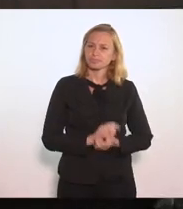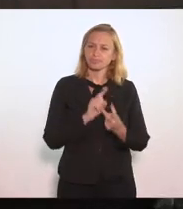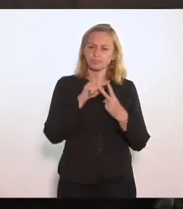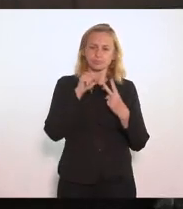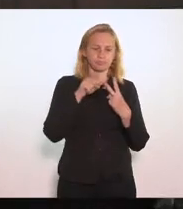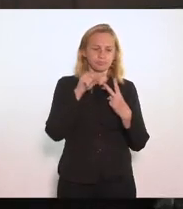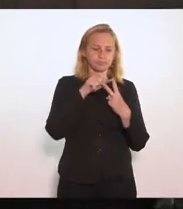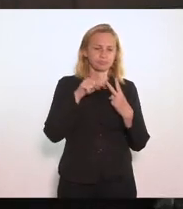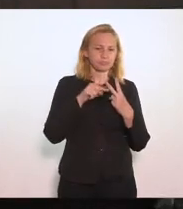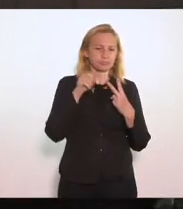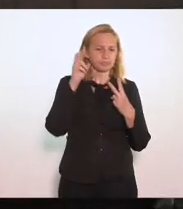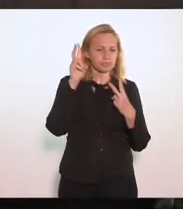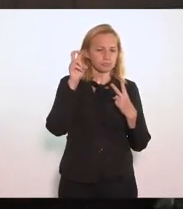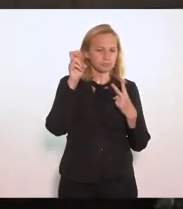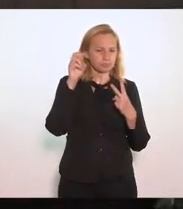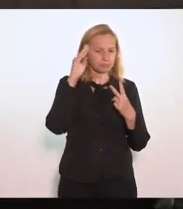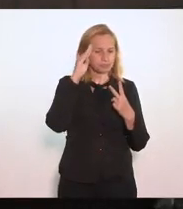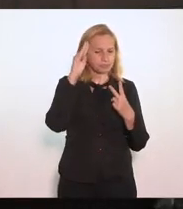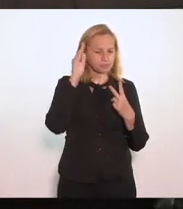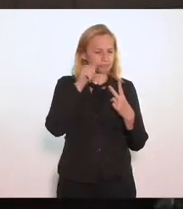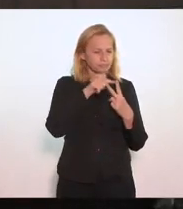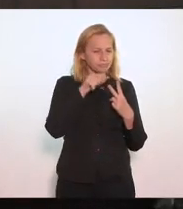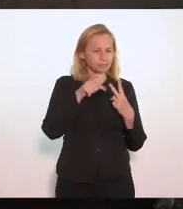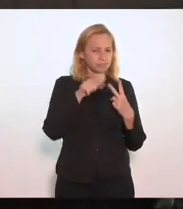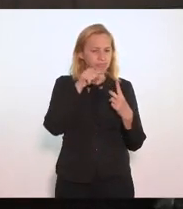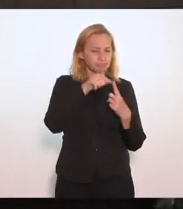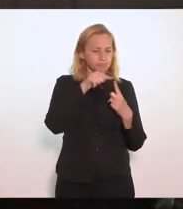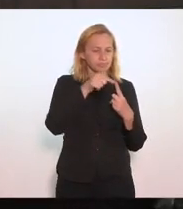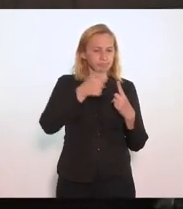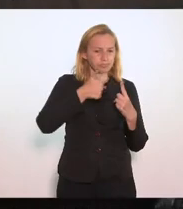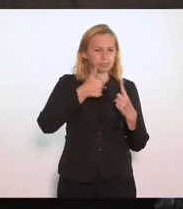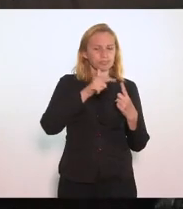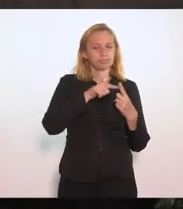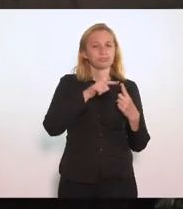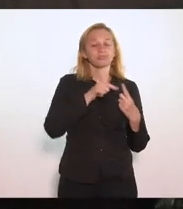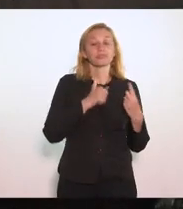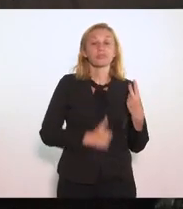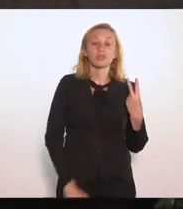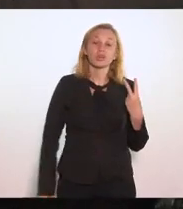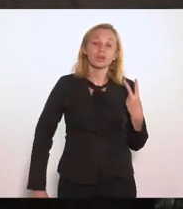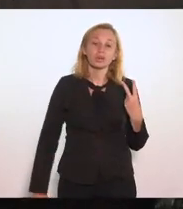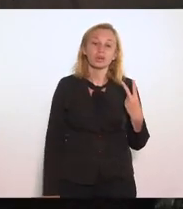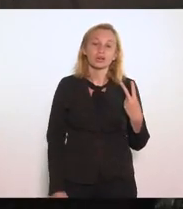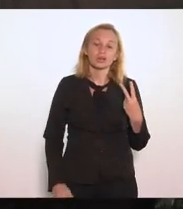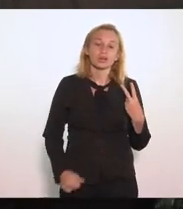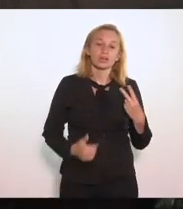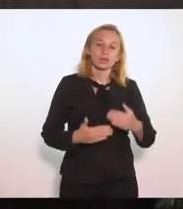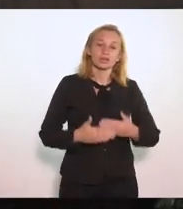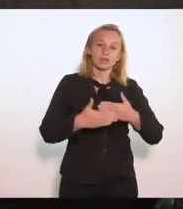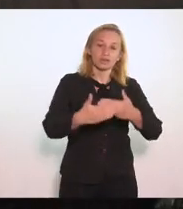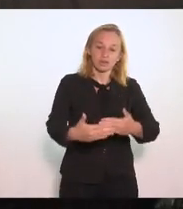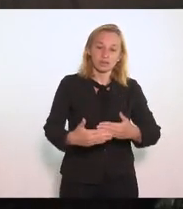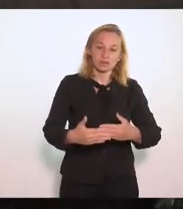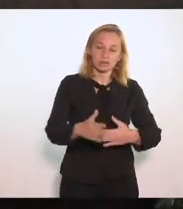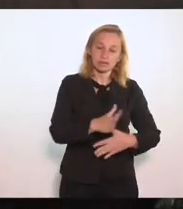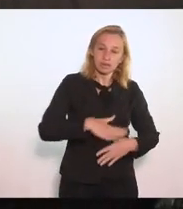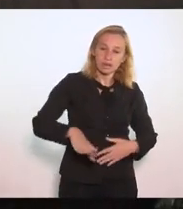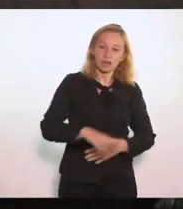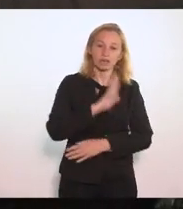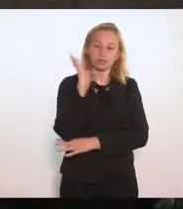questões Fundamentais A primeira questão São os avanços Na área ambiental